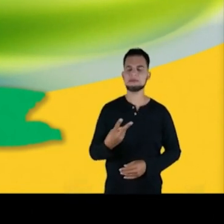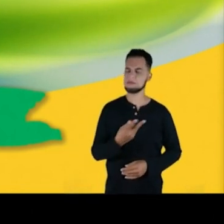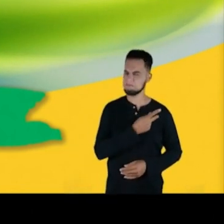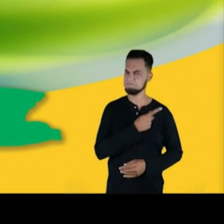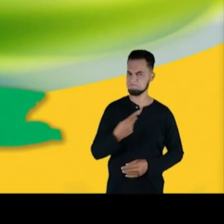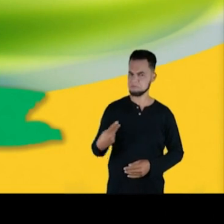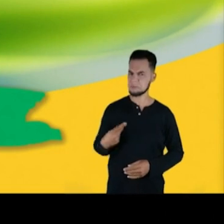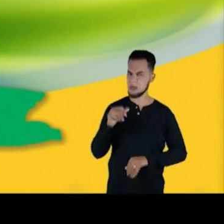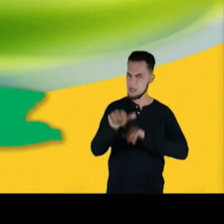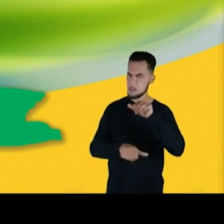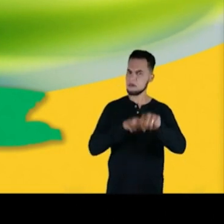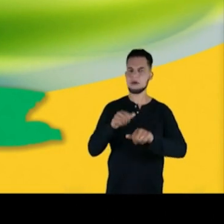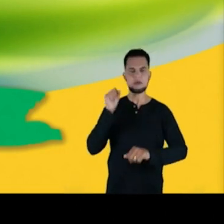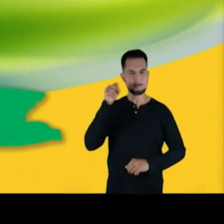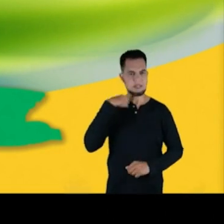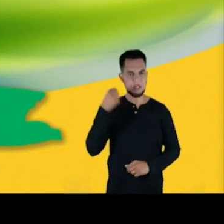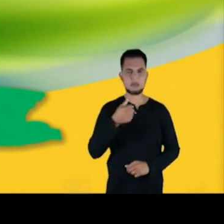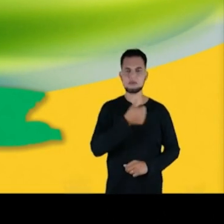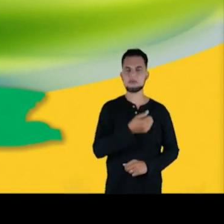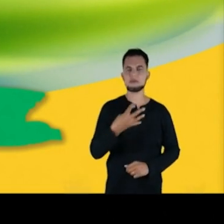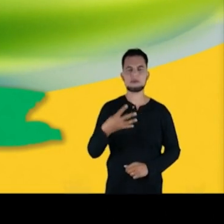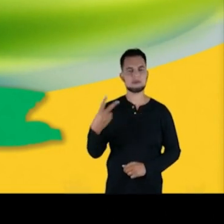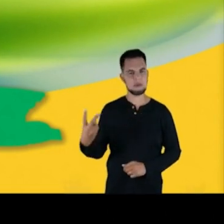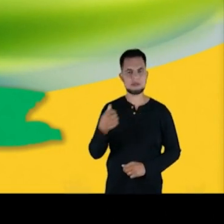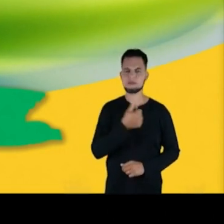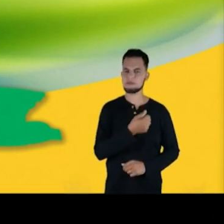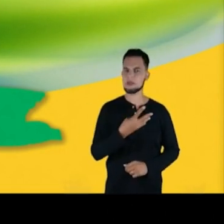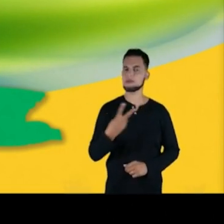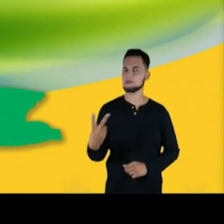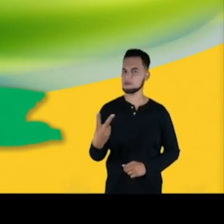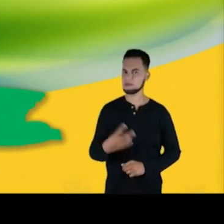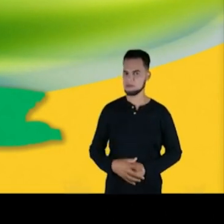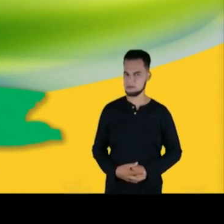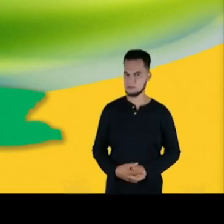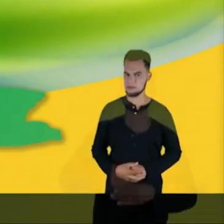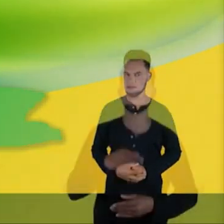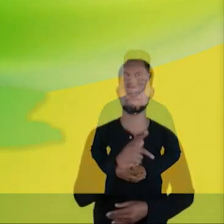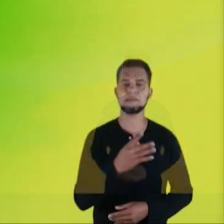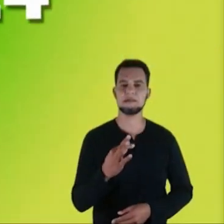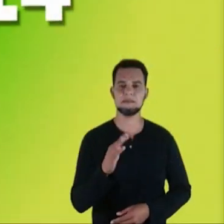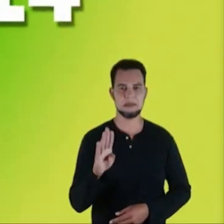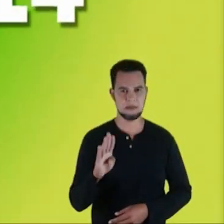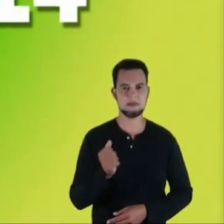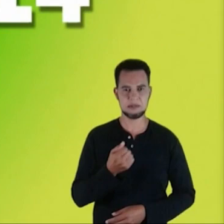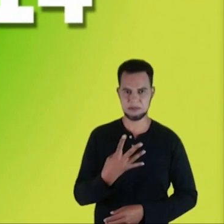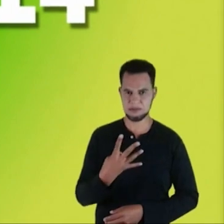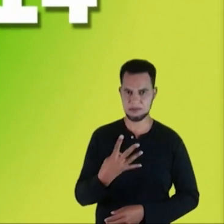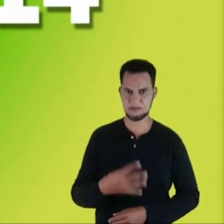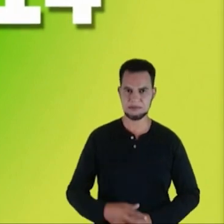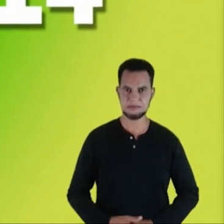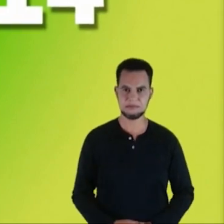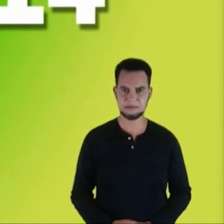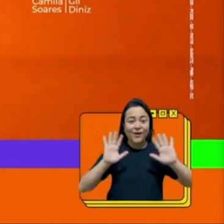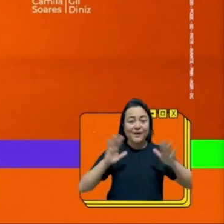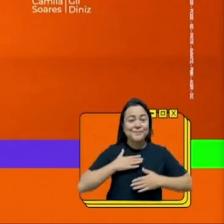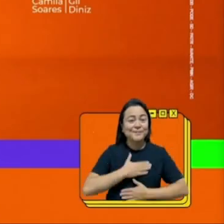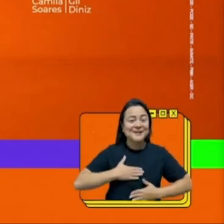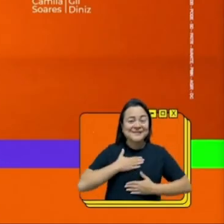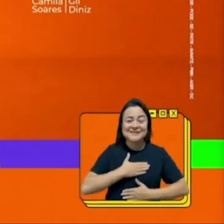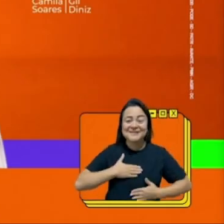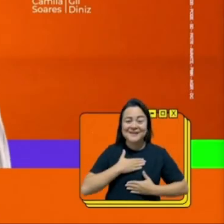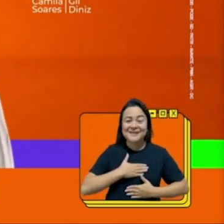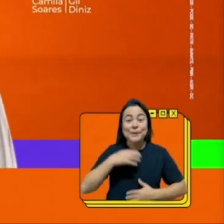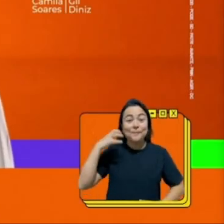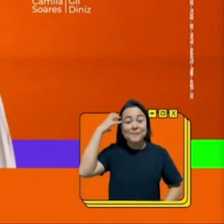Altamiro Alves, para renovar o Senado. 142, 142. Vote PTB, 14. Olá,